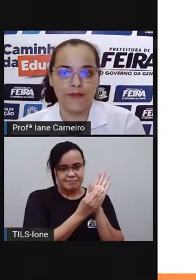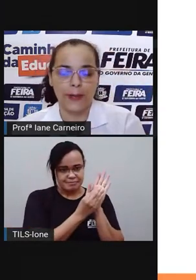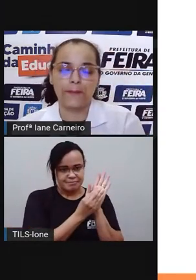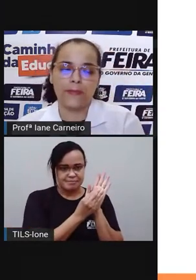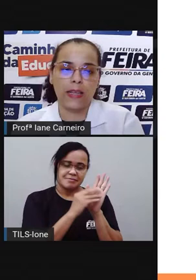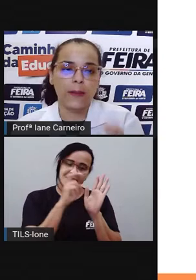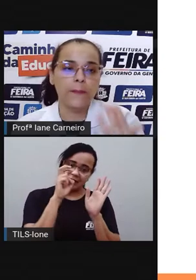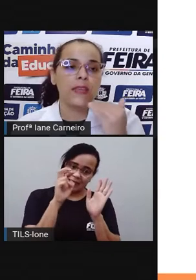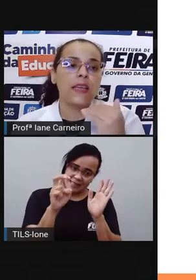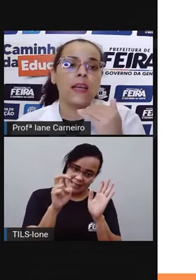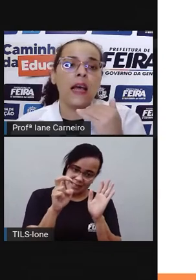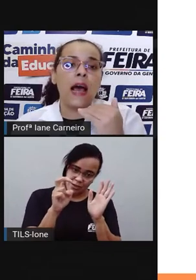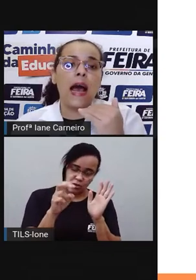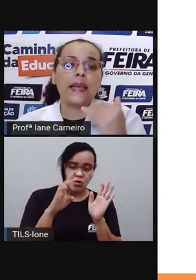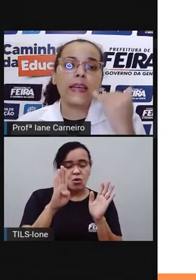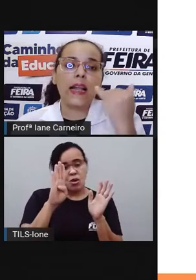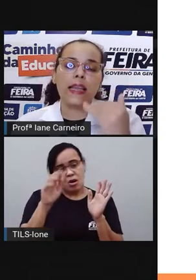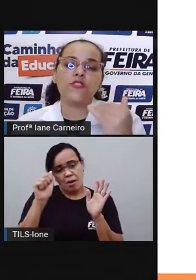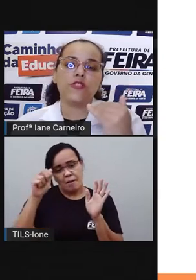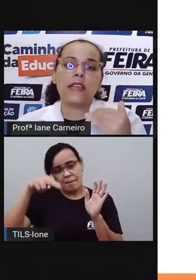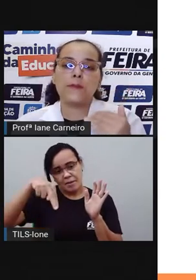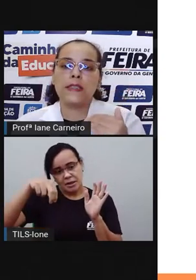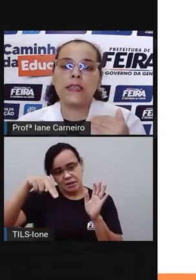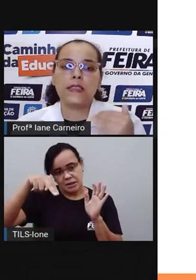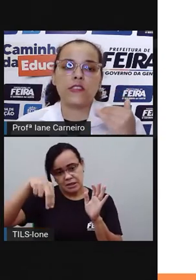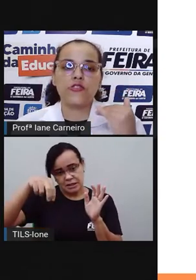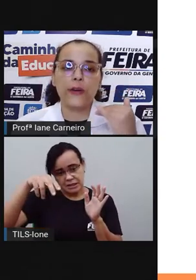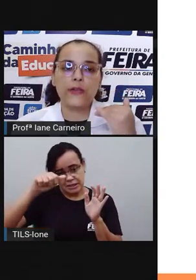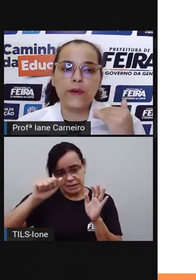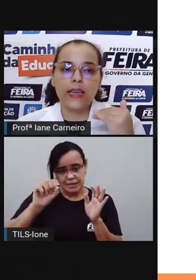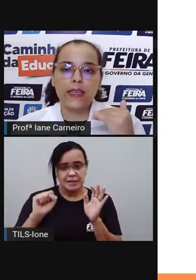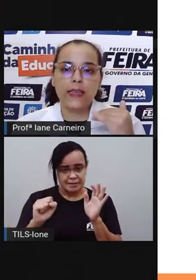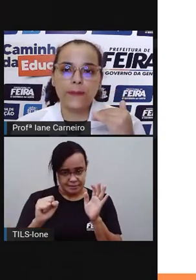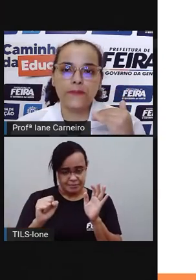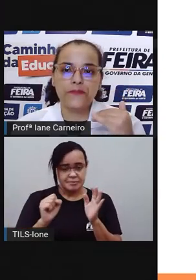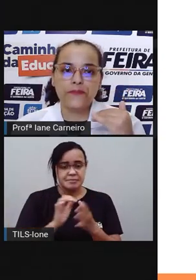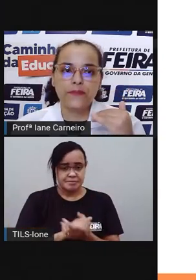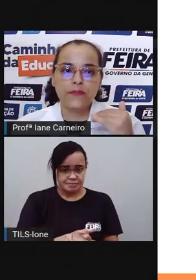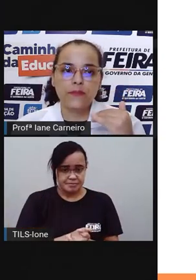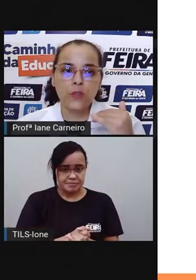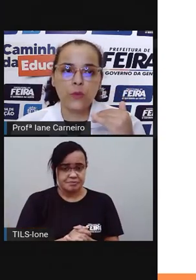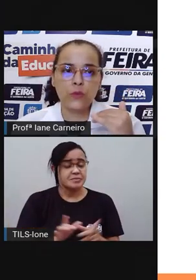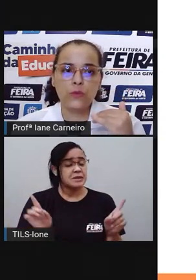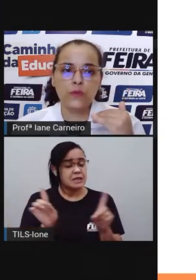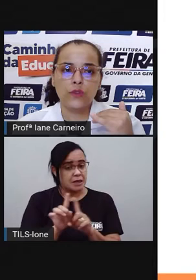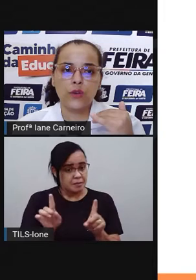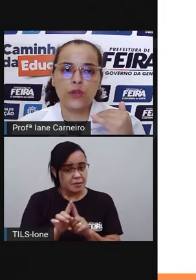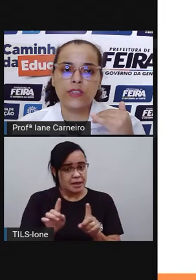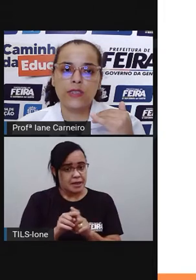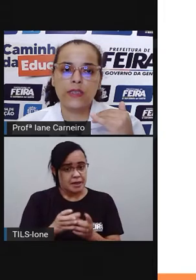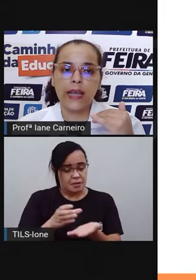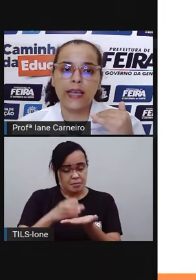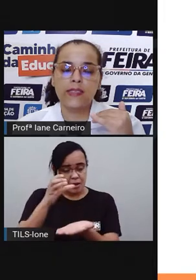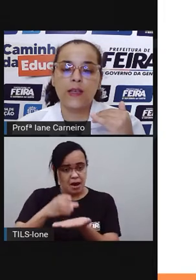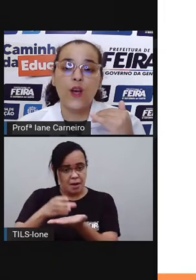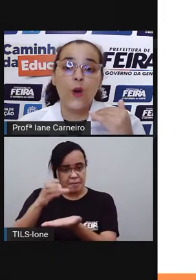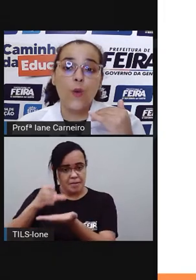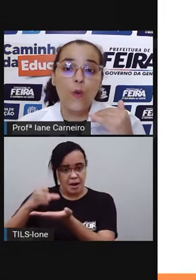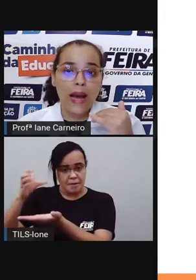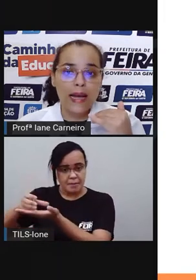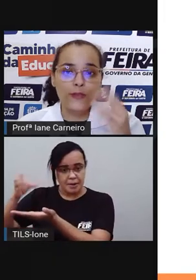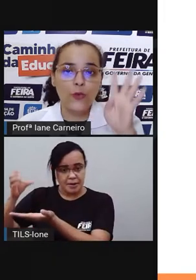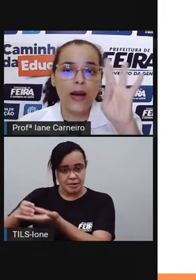palavra, né? Aí além das bananas, a gente vai usar o que aqui? Um, dois, três,